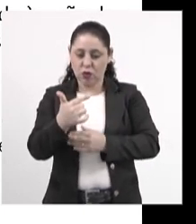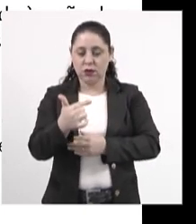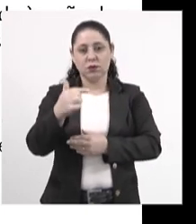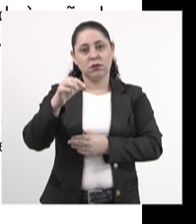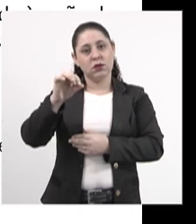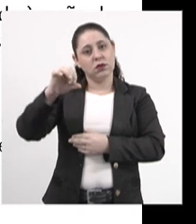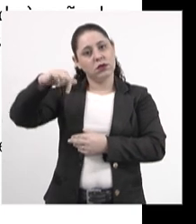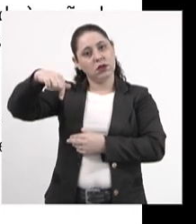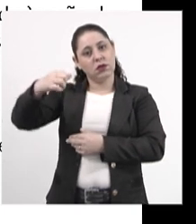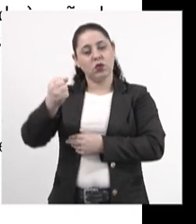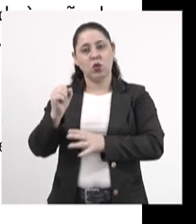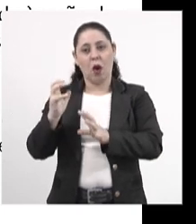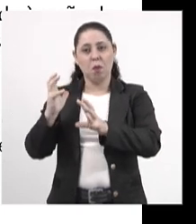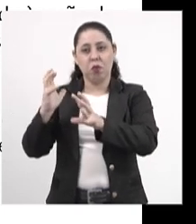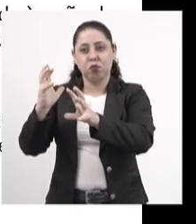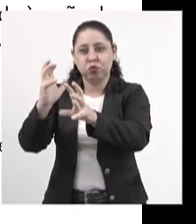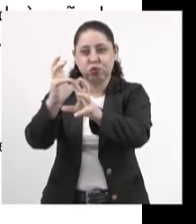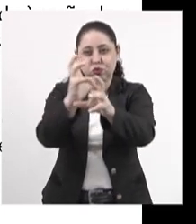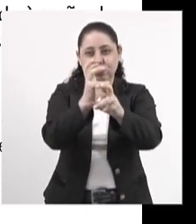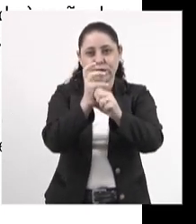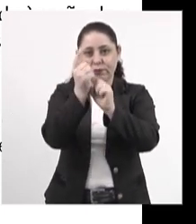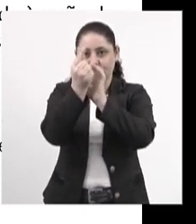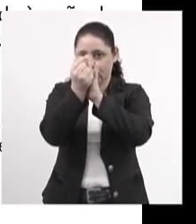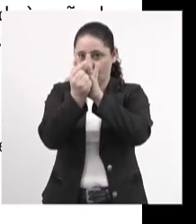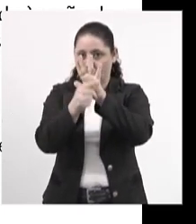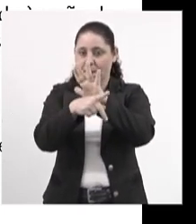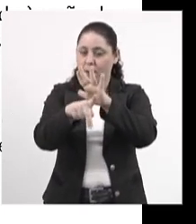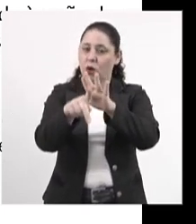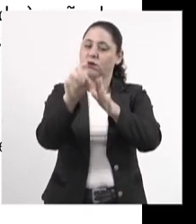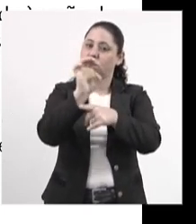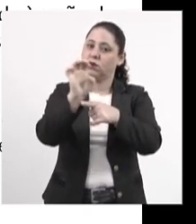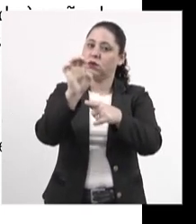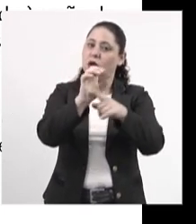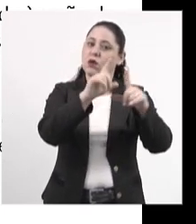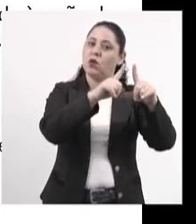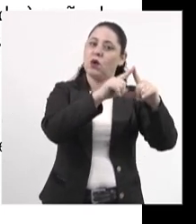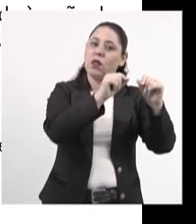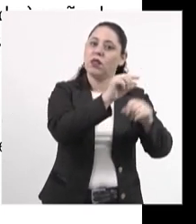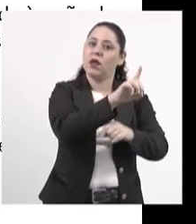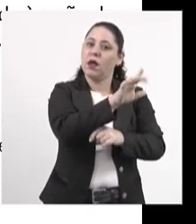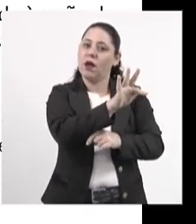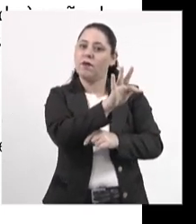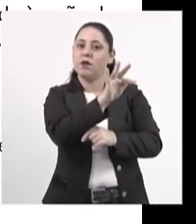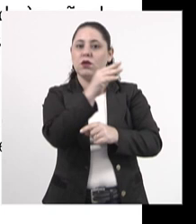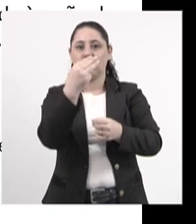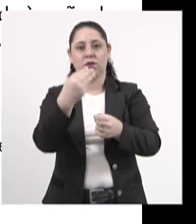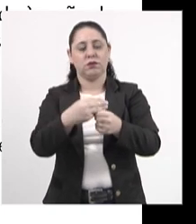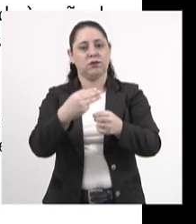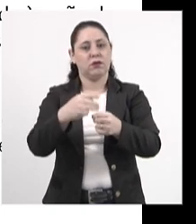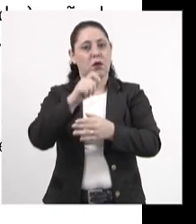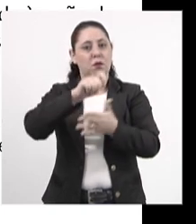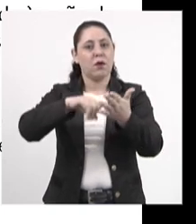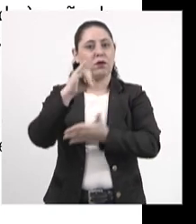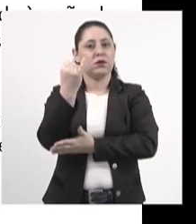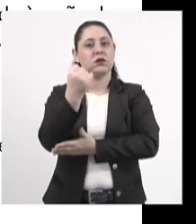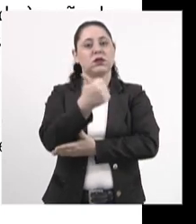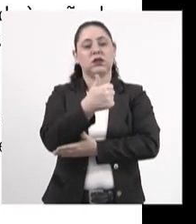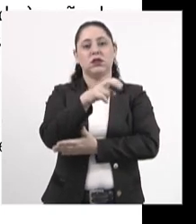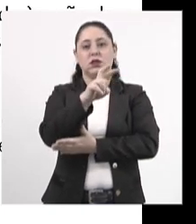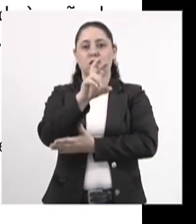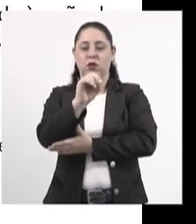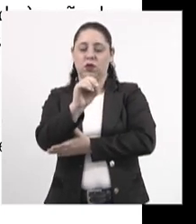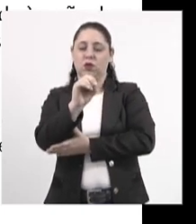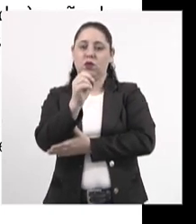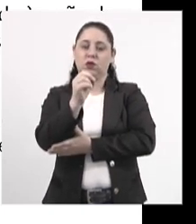produto da arrecadação dos estados, do Distrito Federal e dos municípios, com o imposto de que trata o 156A,